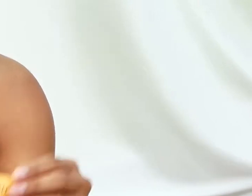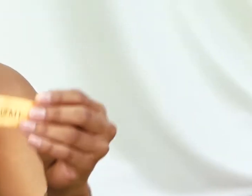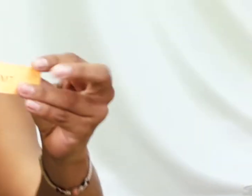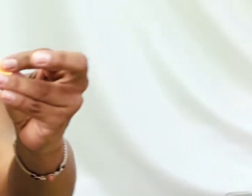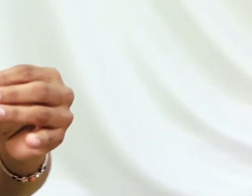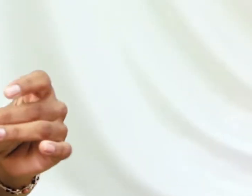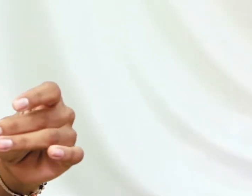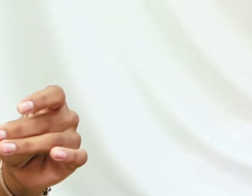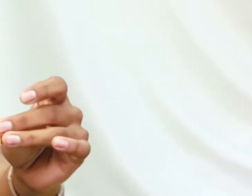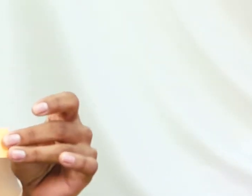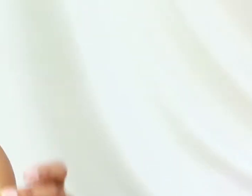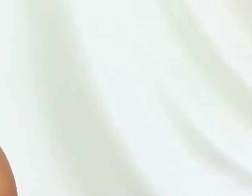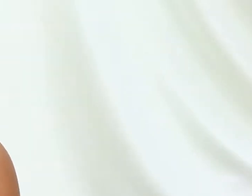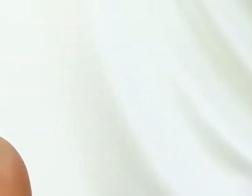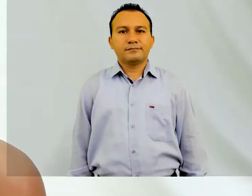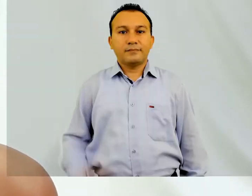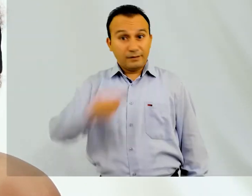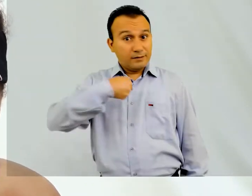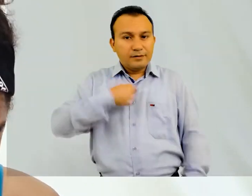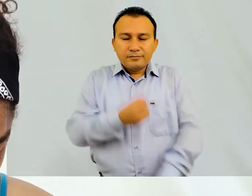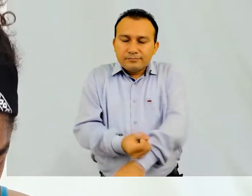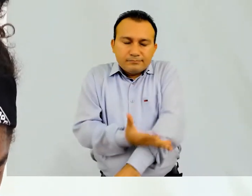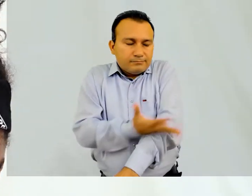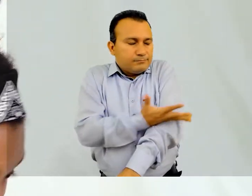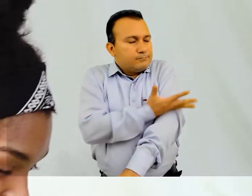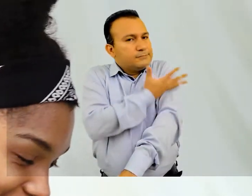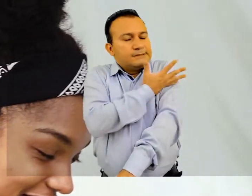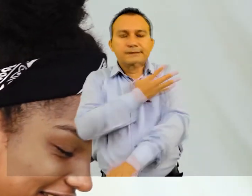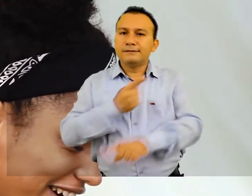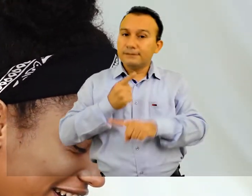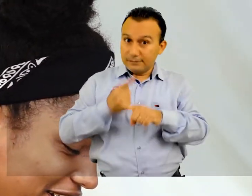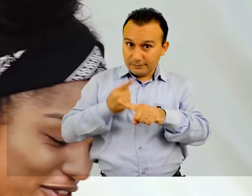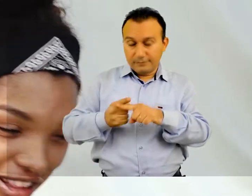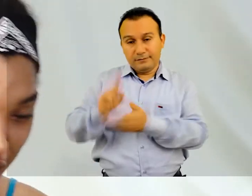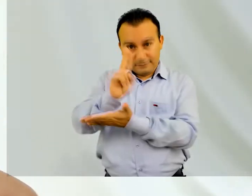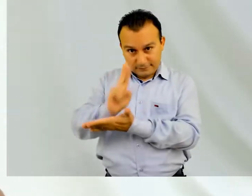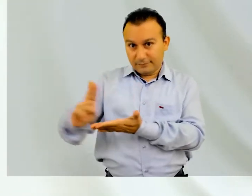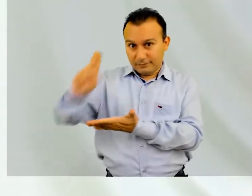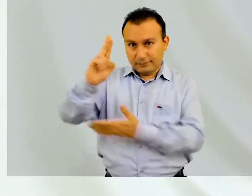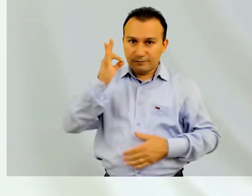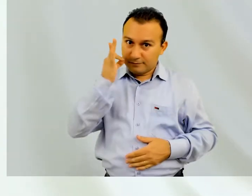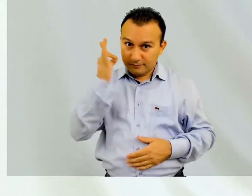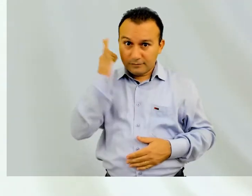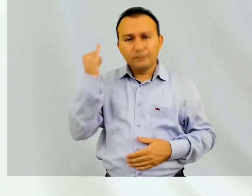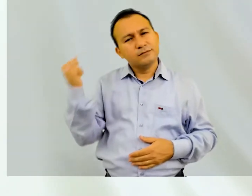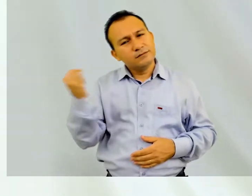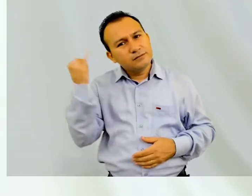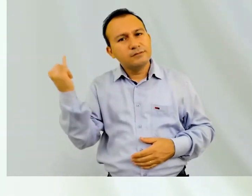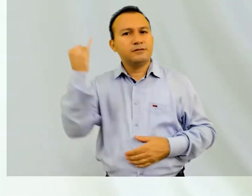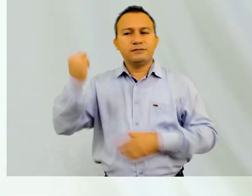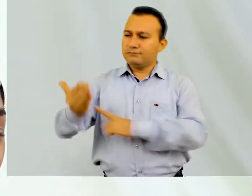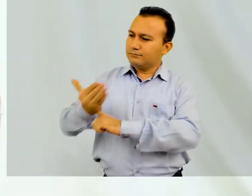O UFMT, eu... eu fico até emocionada mesmo, assim,